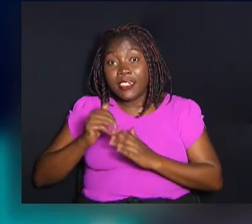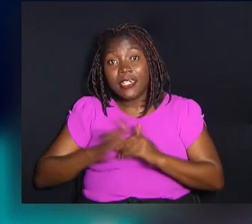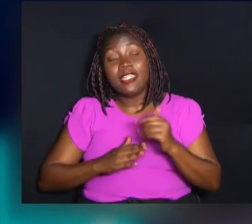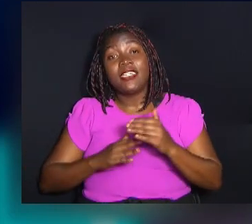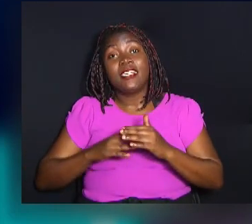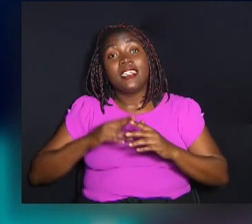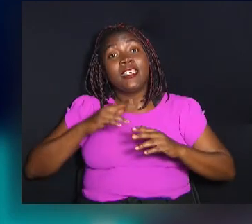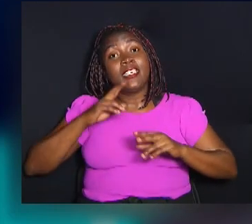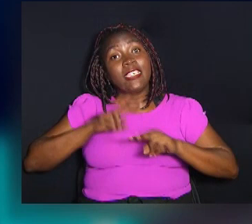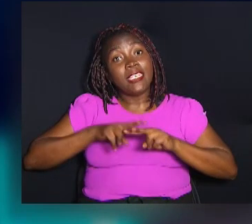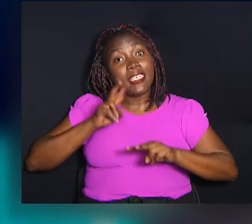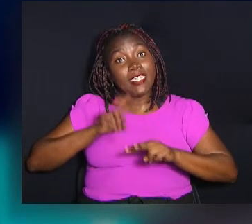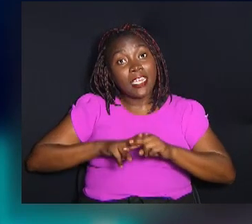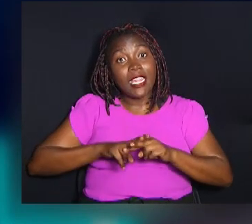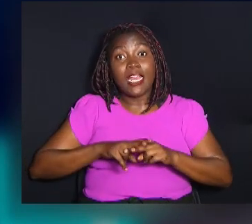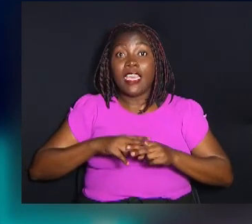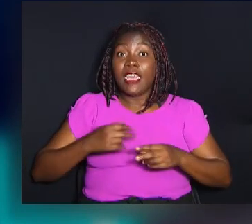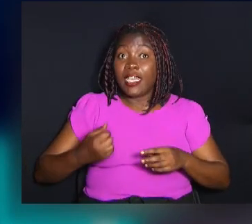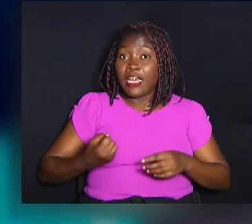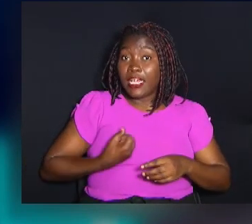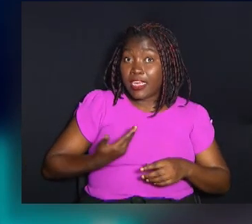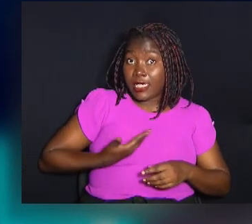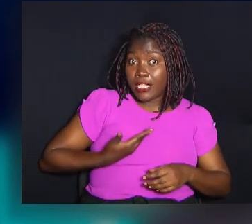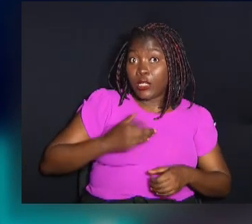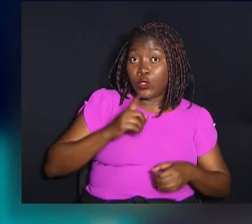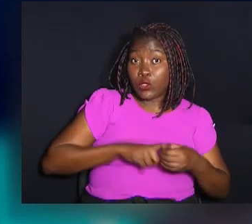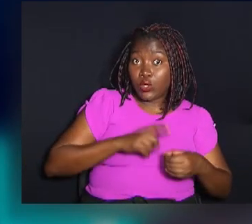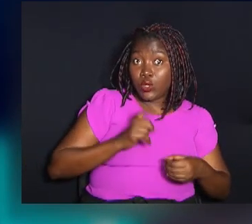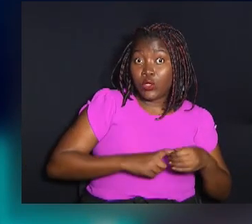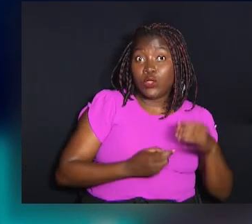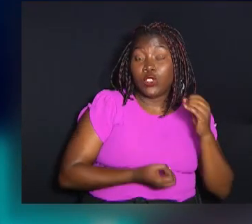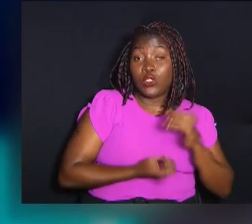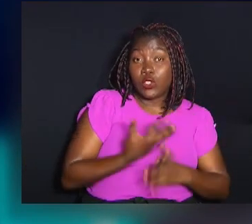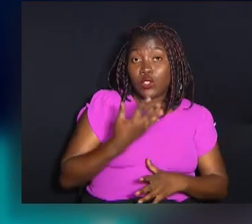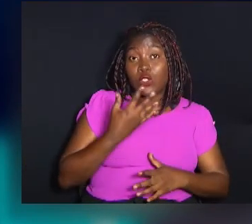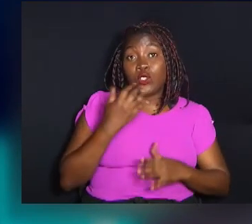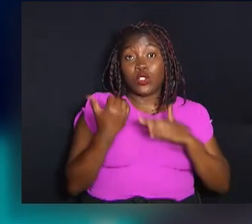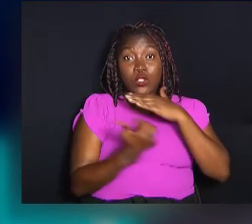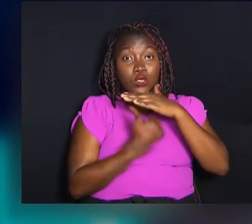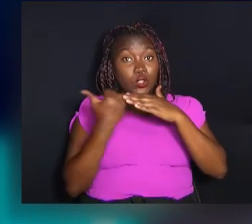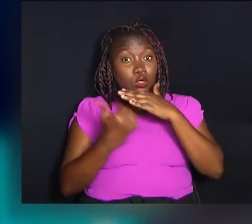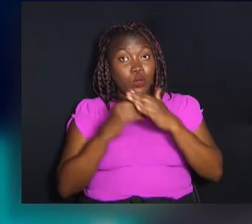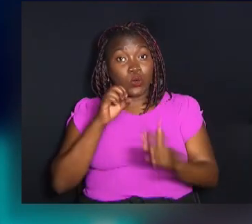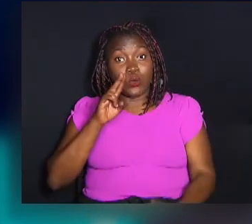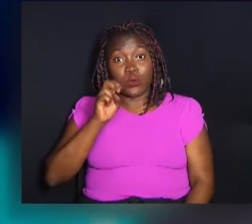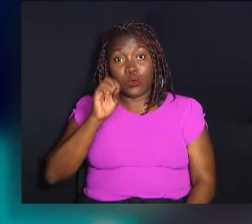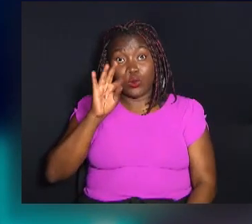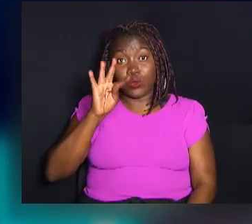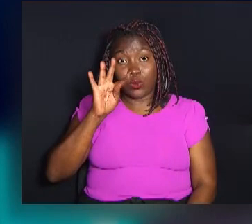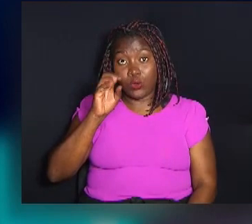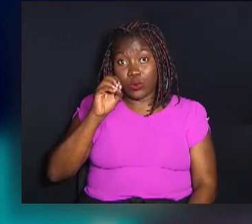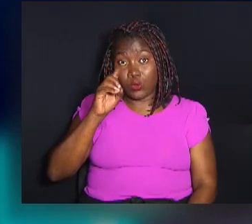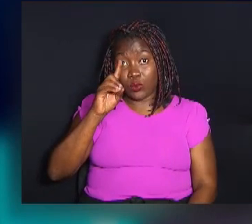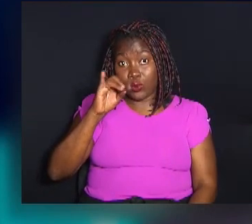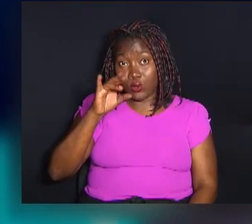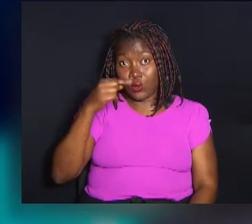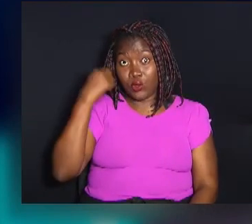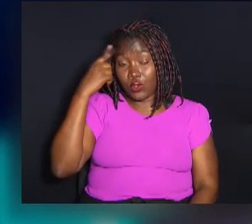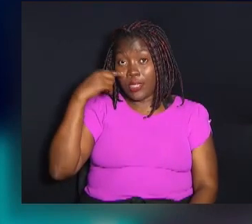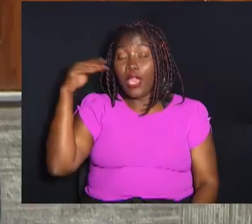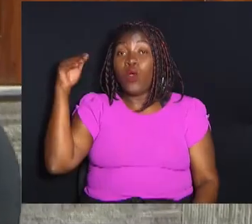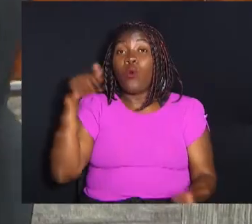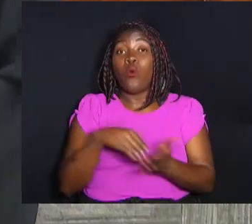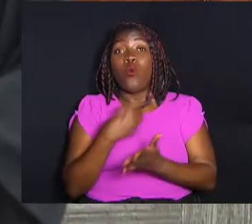e se especializou na área criminal, sendo sócio fundador da empresa Custódio